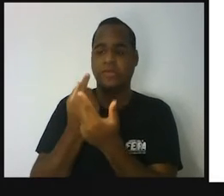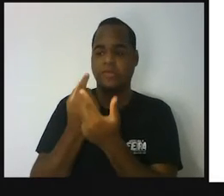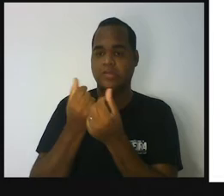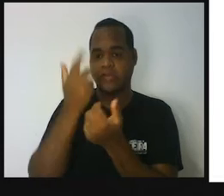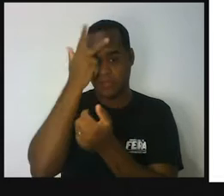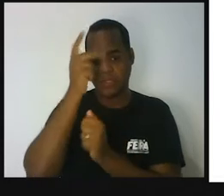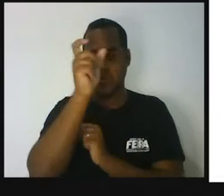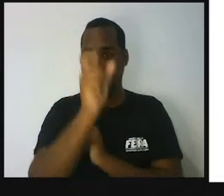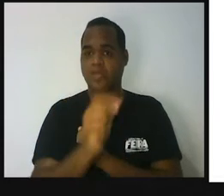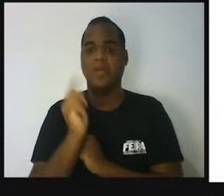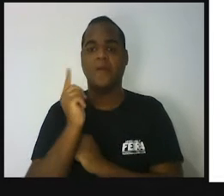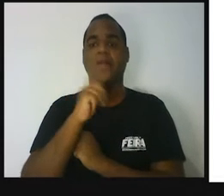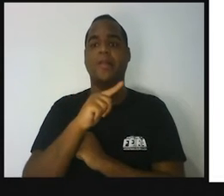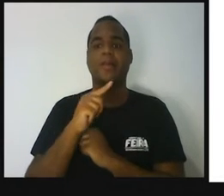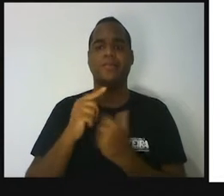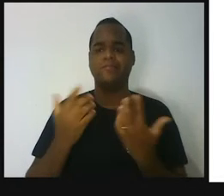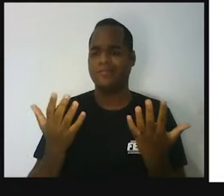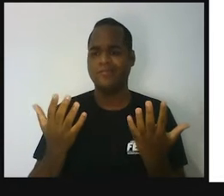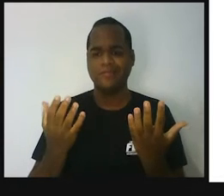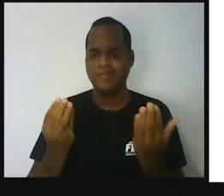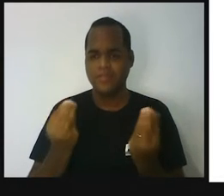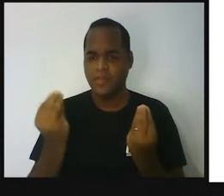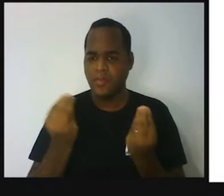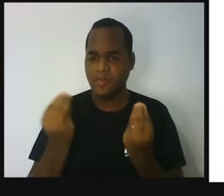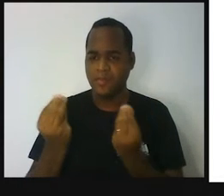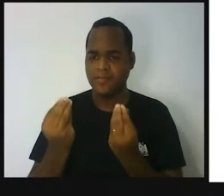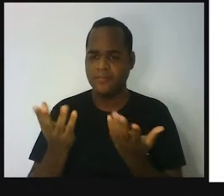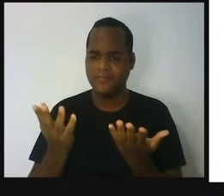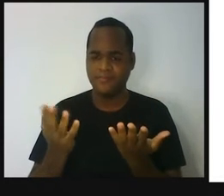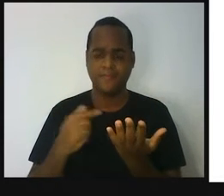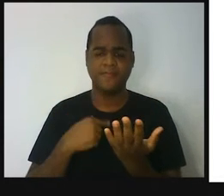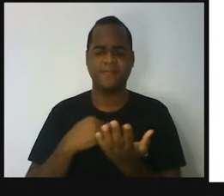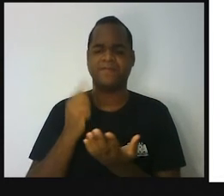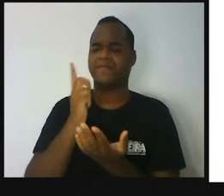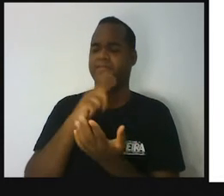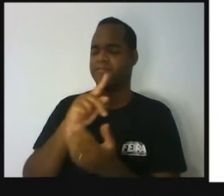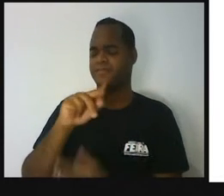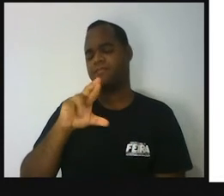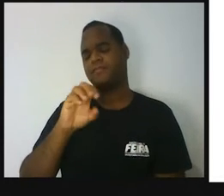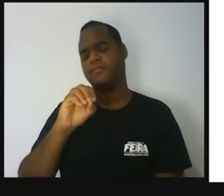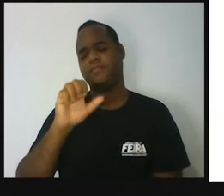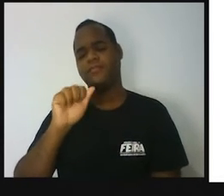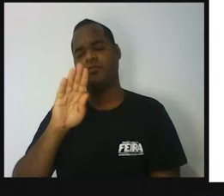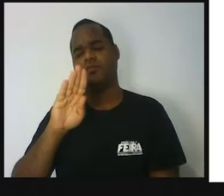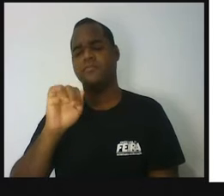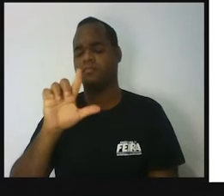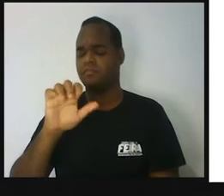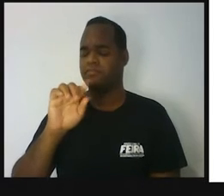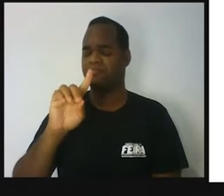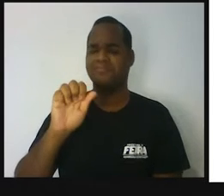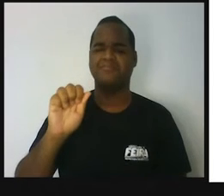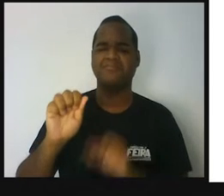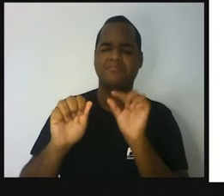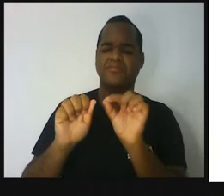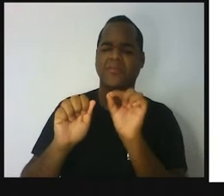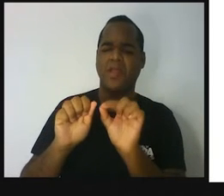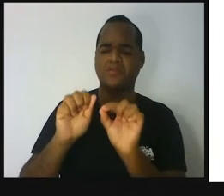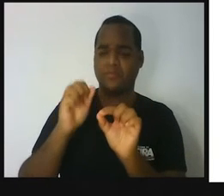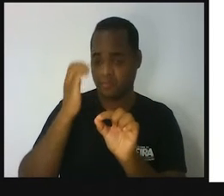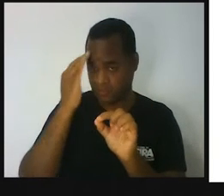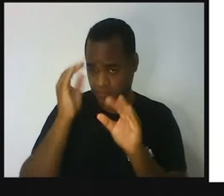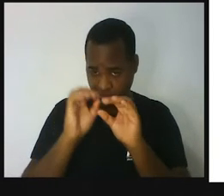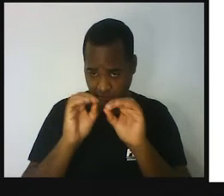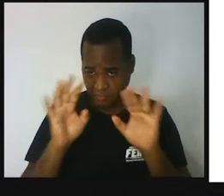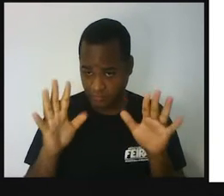aquele prêmio? Quando eu pergunto assim, qual a probabilidade? Você entende o que é que eu tô perguntando? Bom,